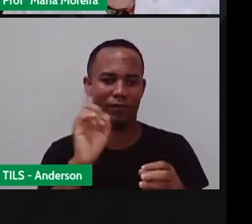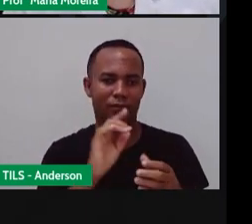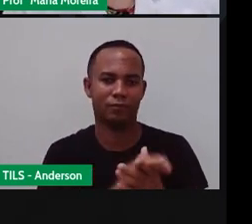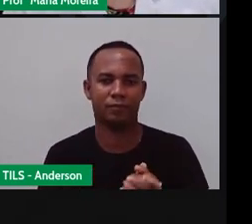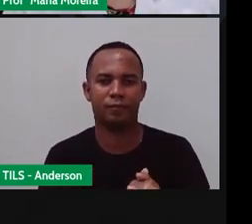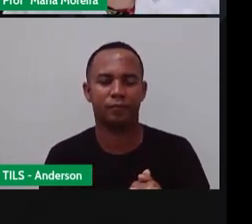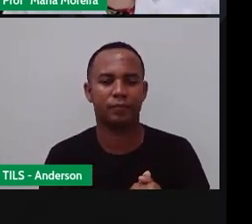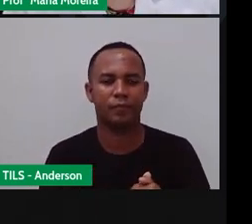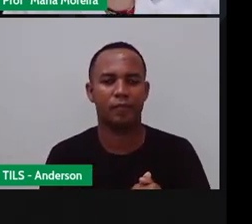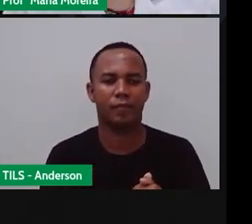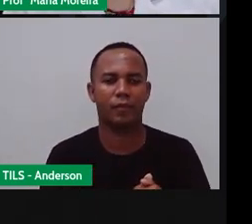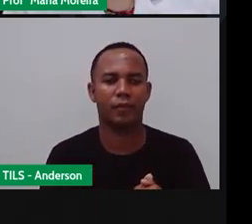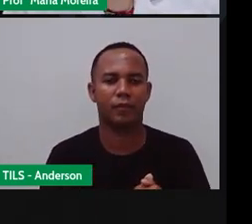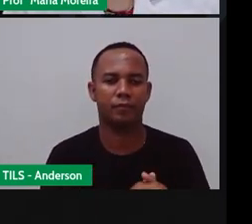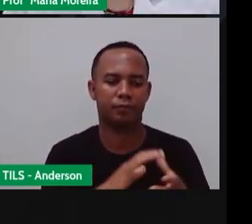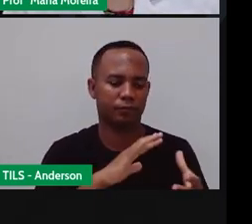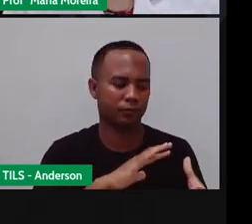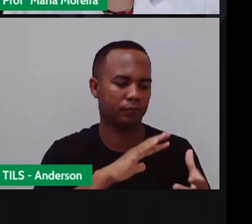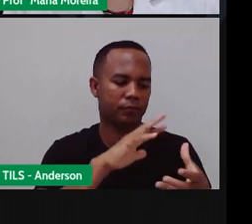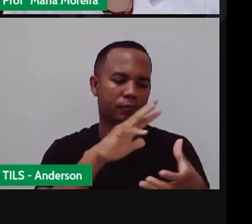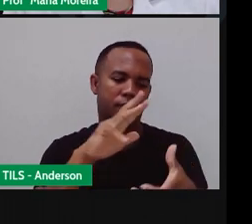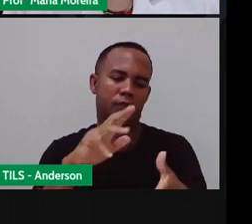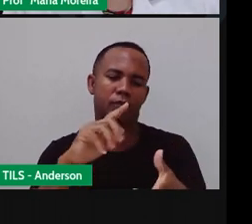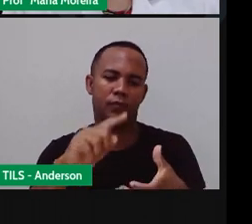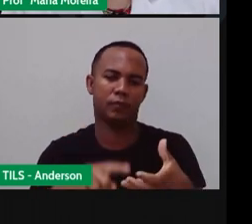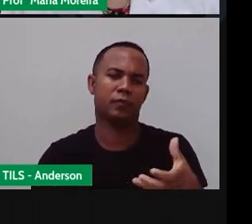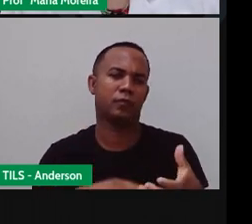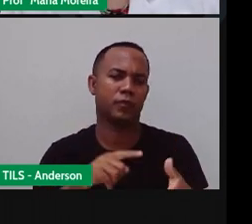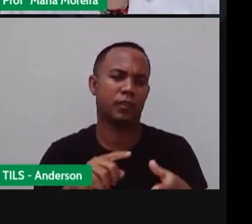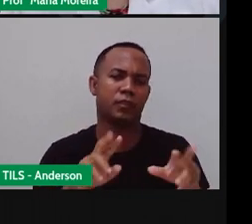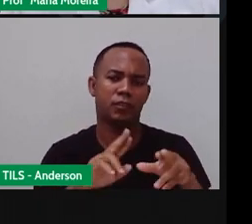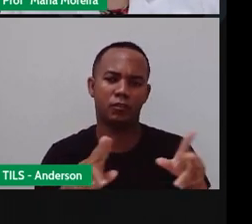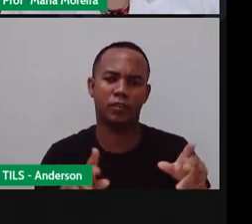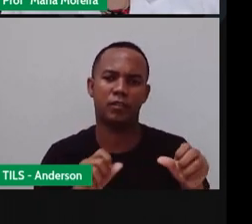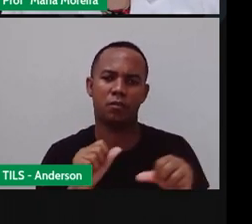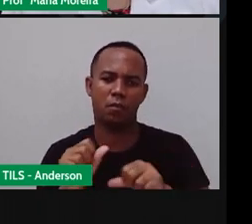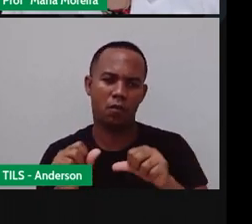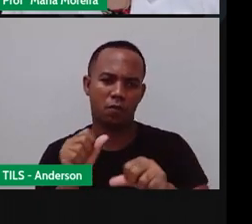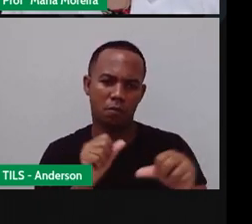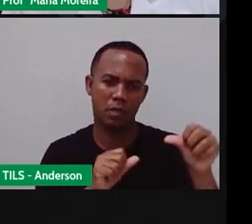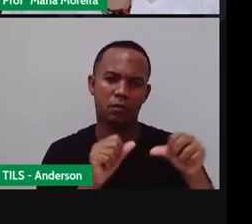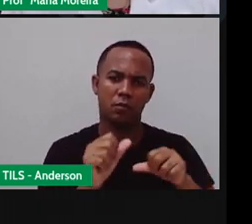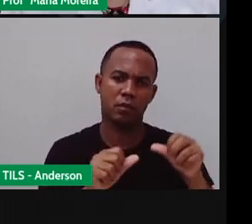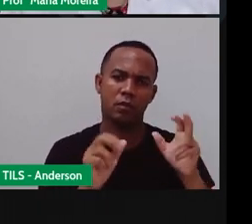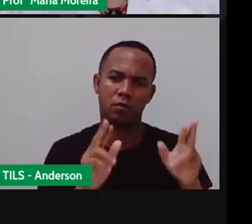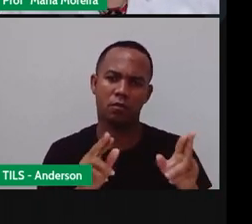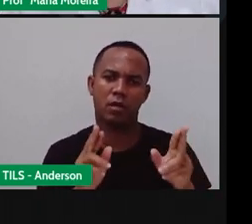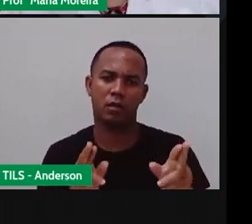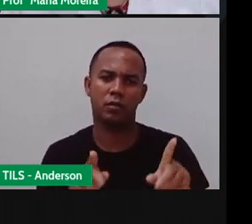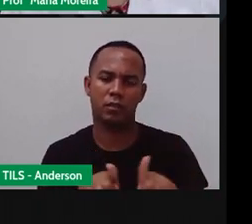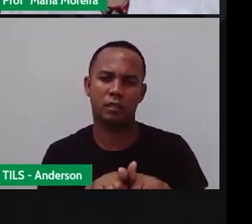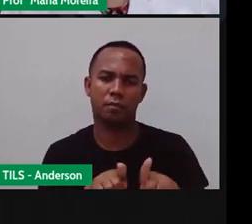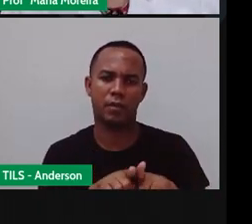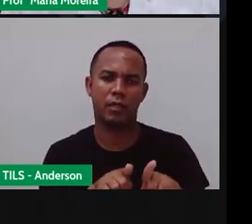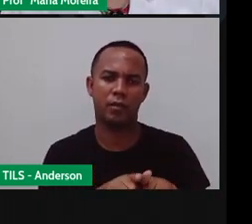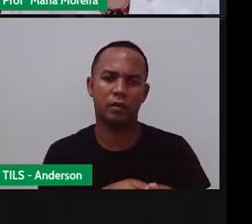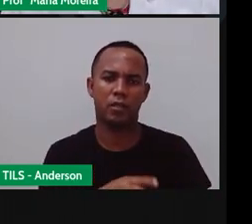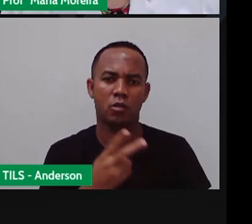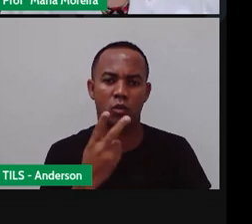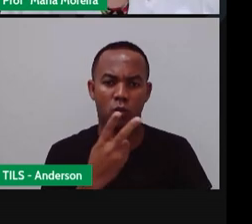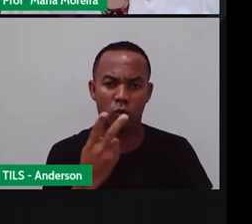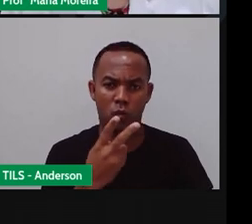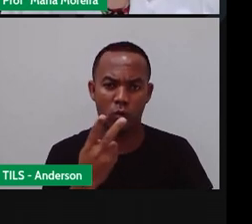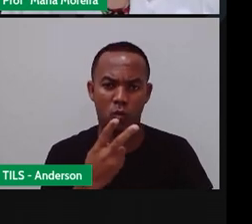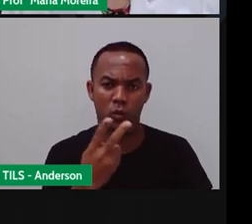Bom, o planeta realiza uma série de movimentos, todos ao mesmo tempo. Dois desses movimentos,